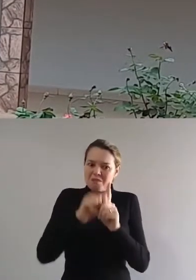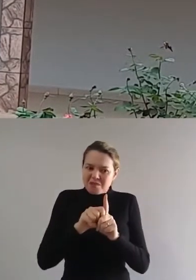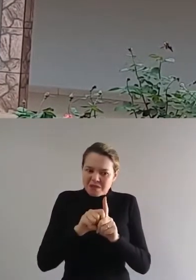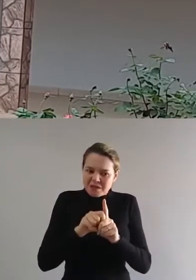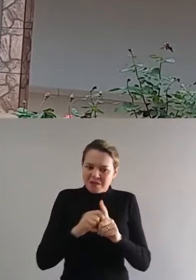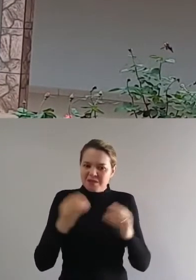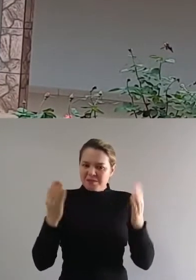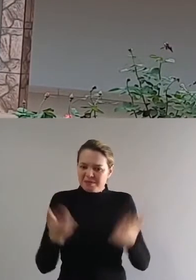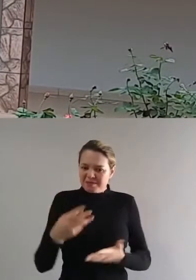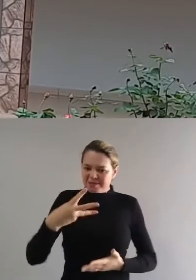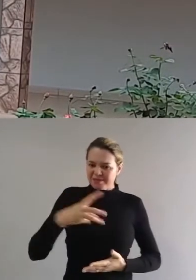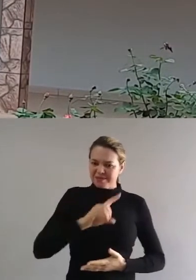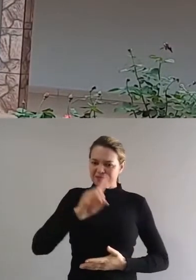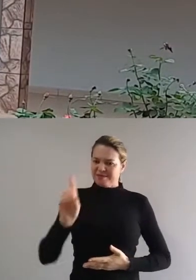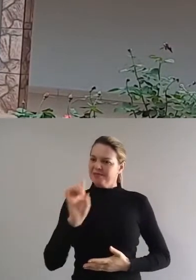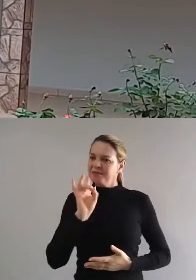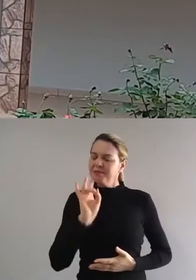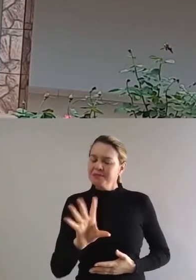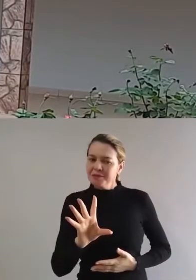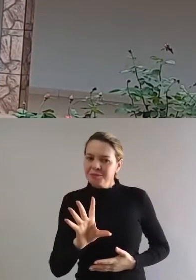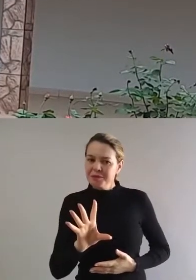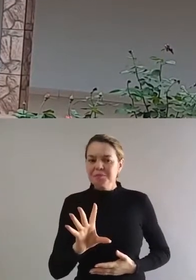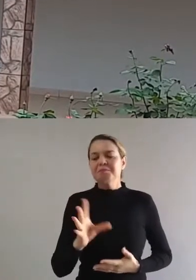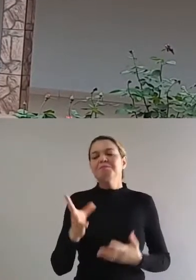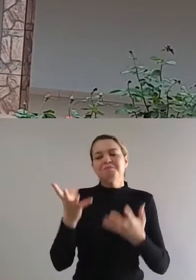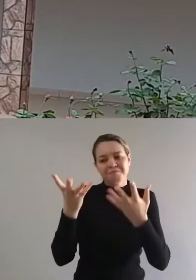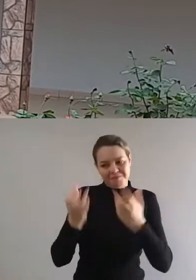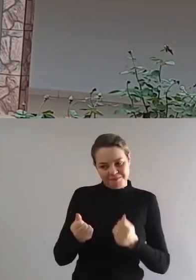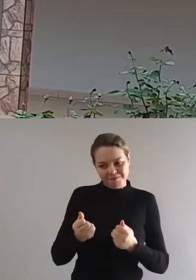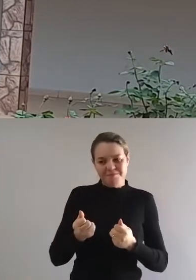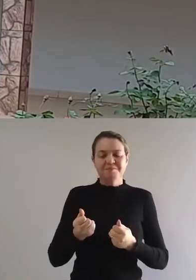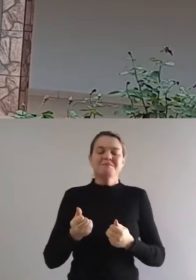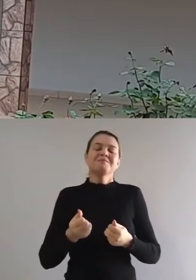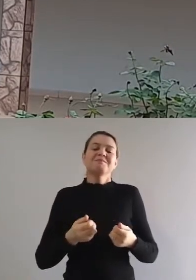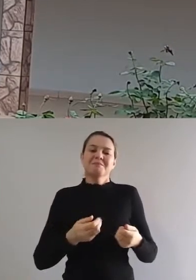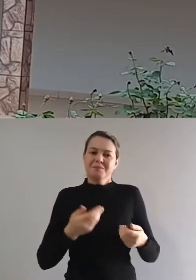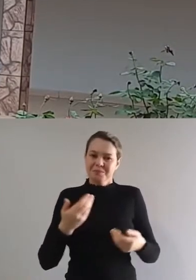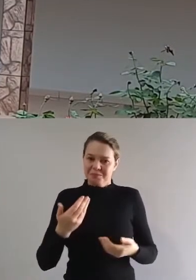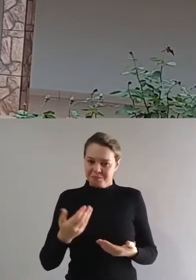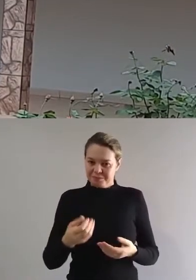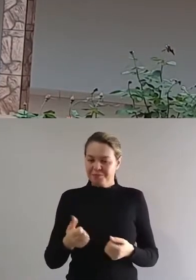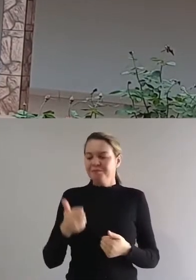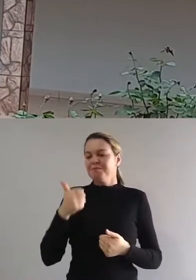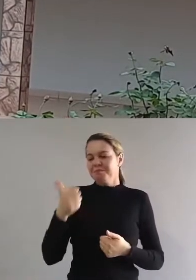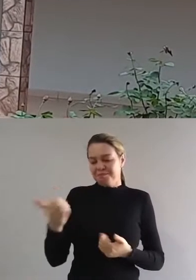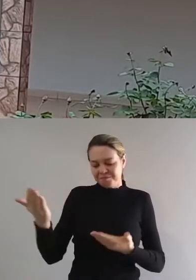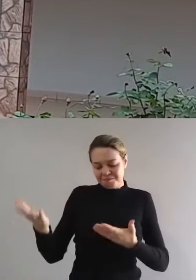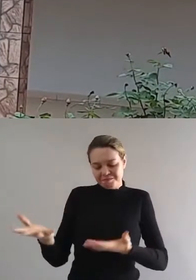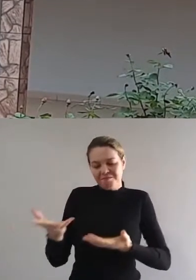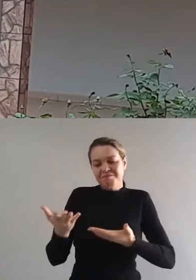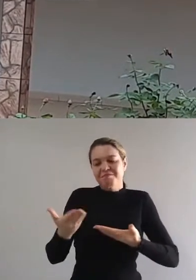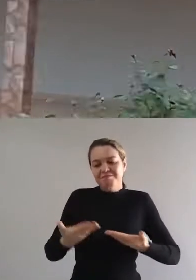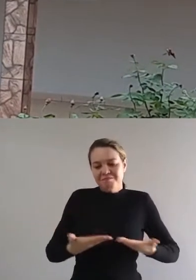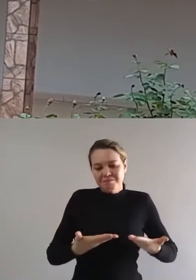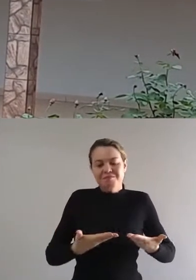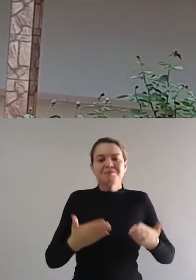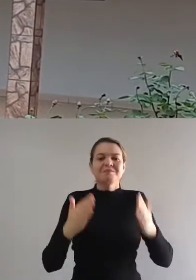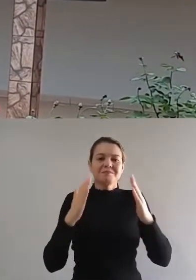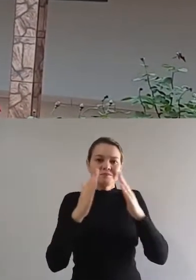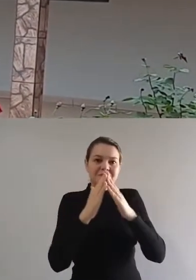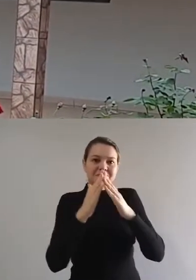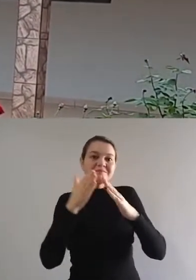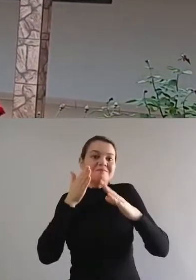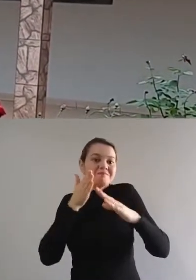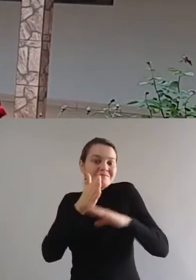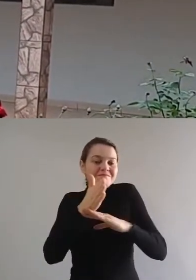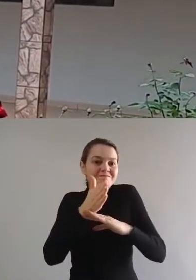aceitou o meu pedido, eu entrei. E depois que eu estava lá dentro, eu pus a mão na cabeça